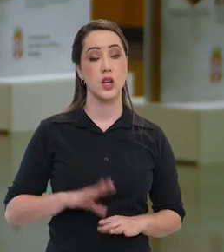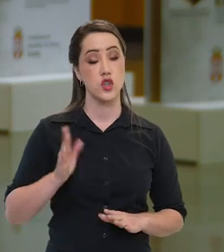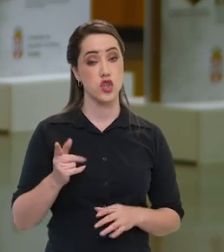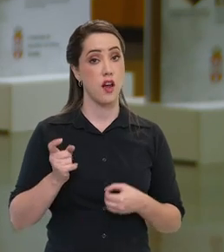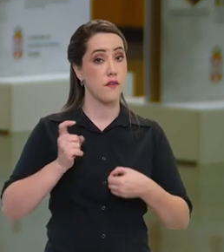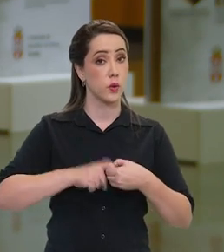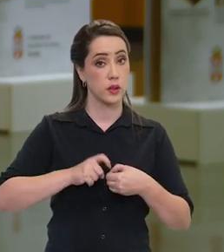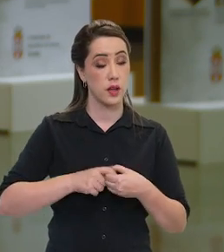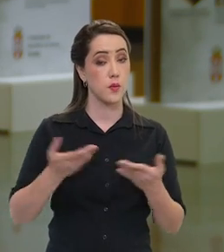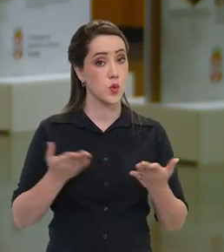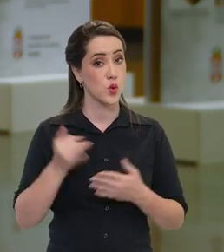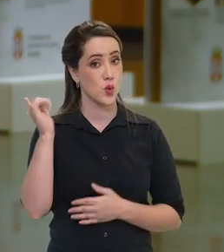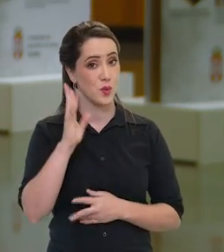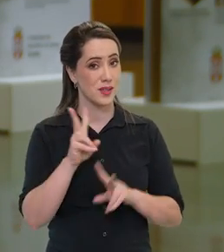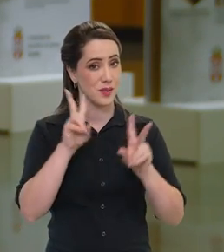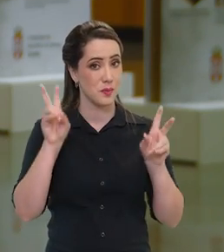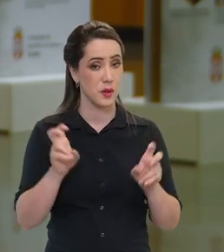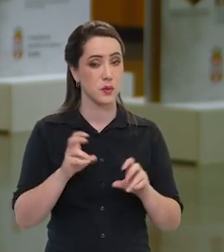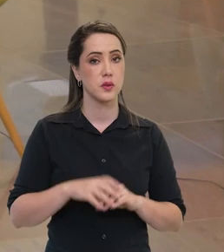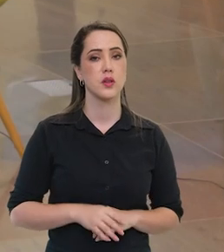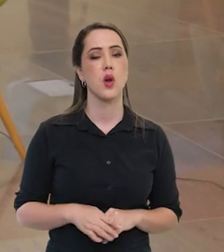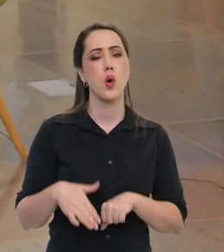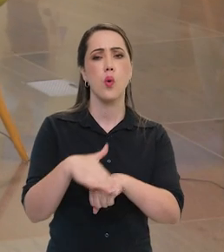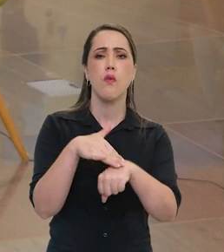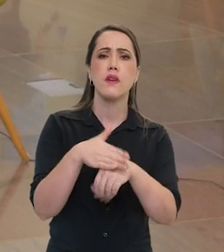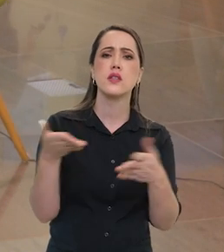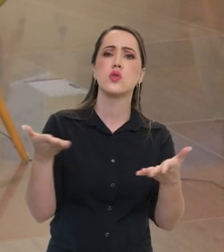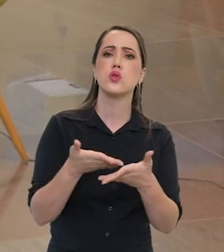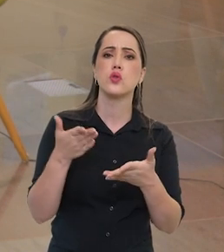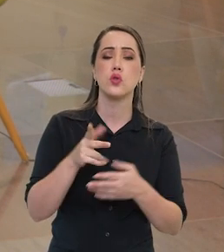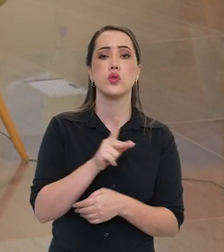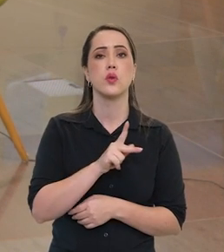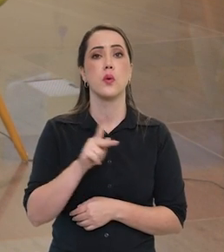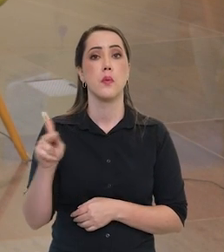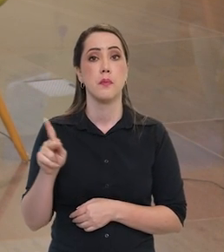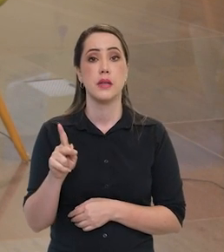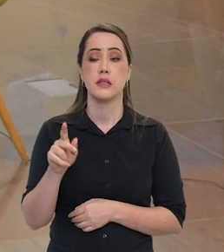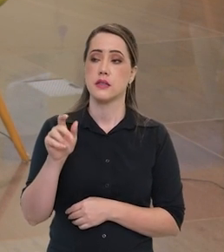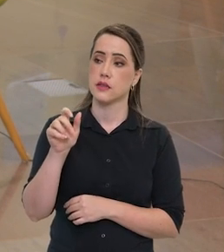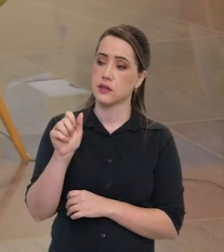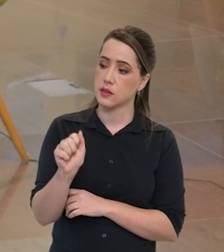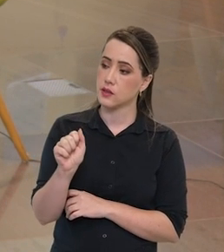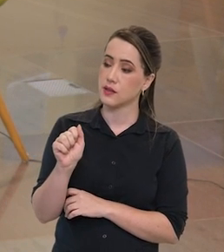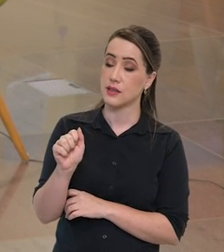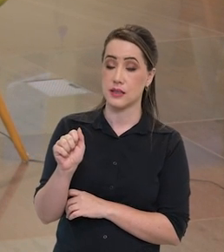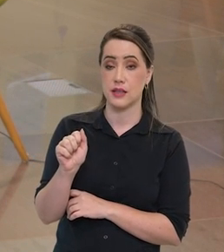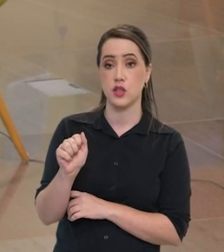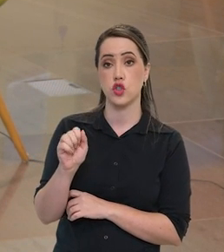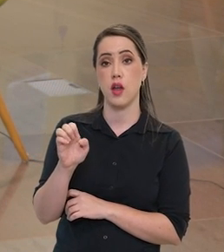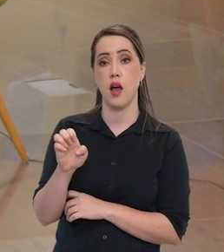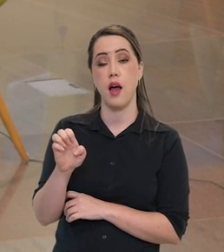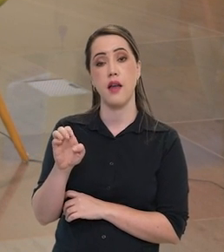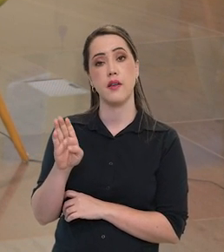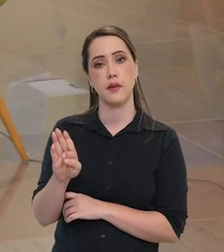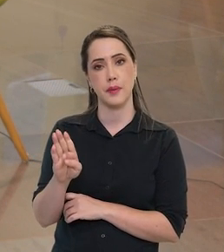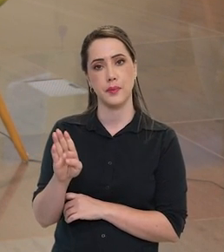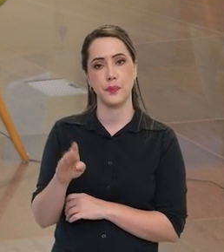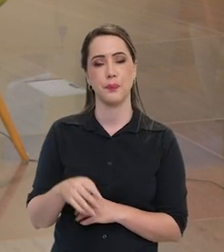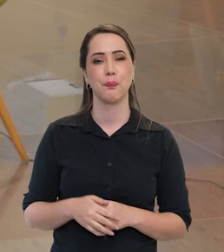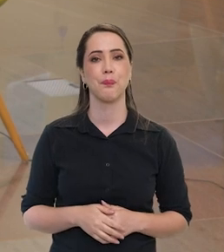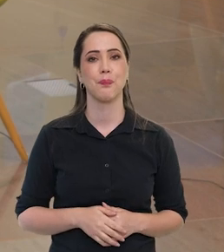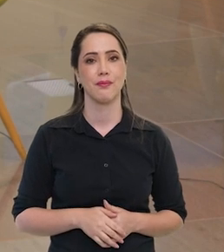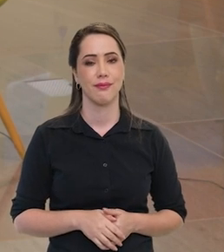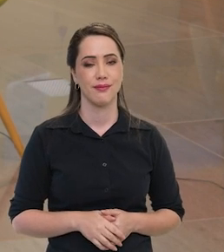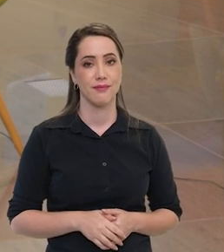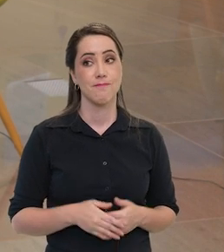Já estamos de volta com o Brasil em Pauta. A conversa de hoje é com o presidente da Agência Espacial Brasileira, Marco Antônio